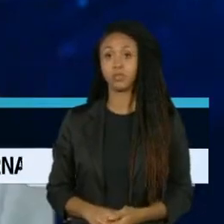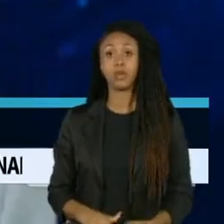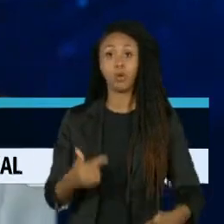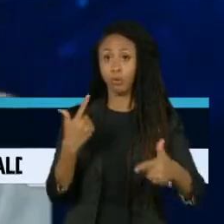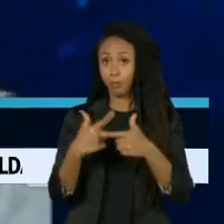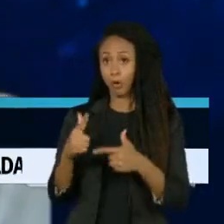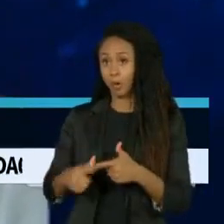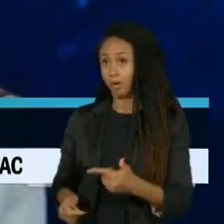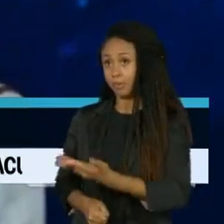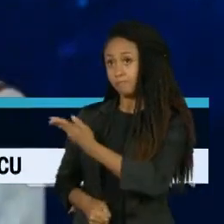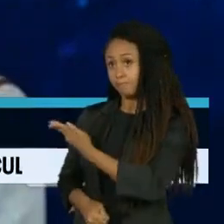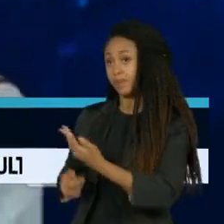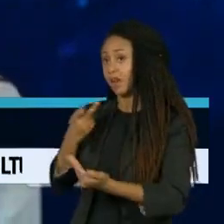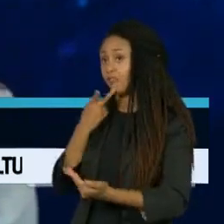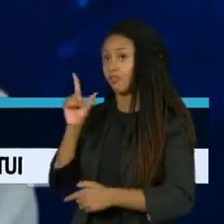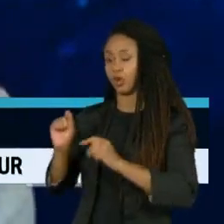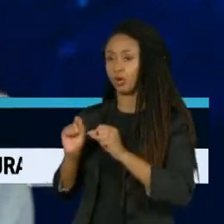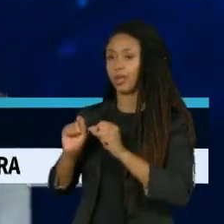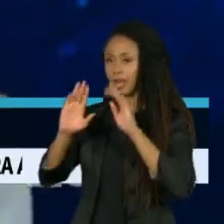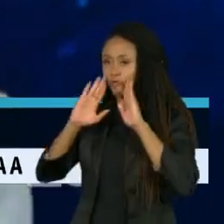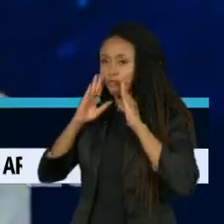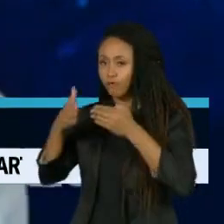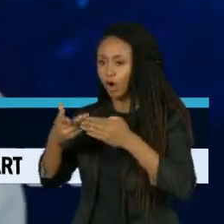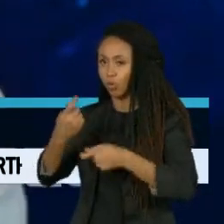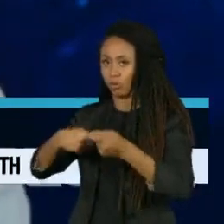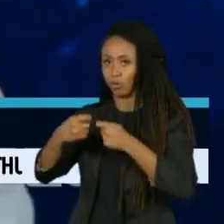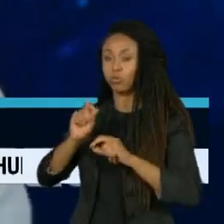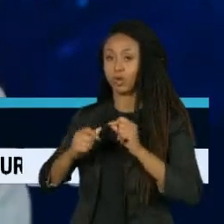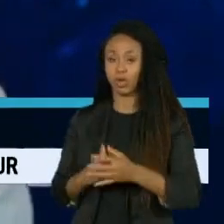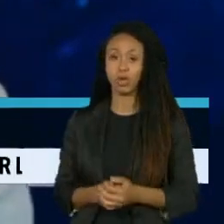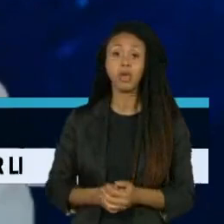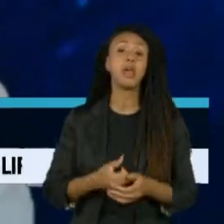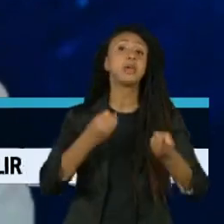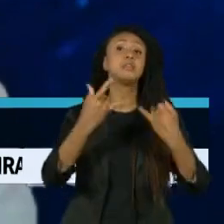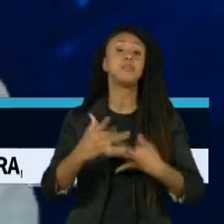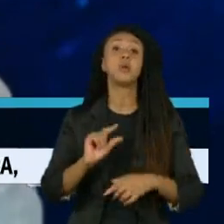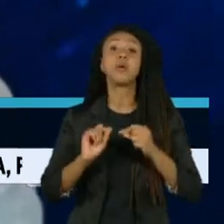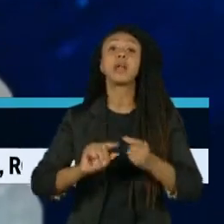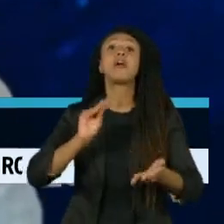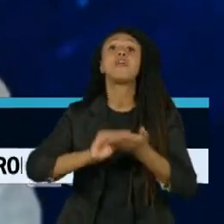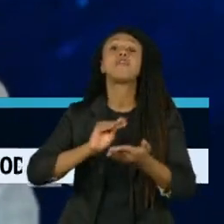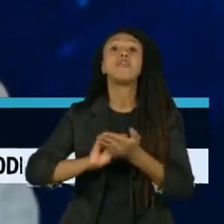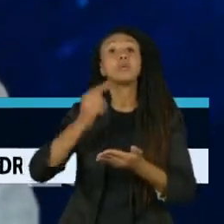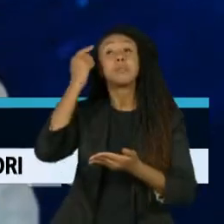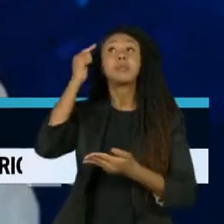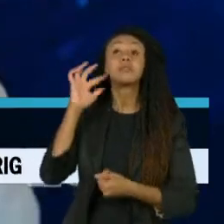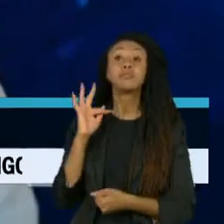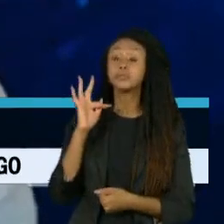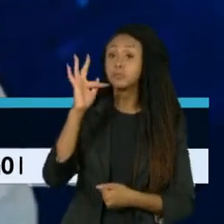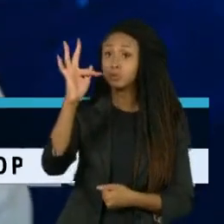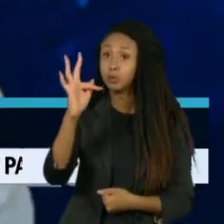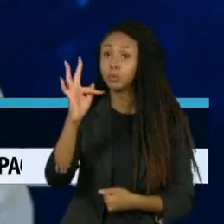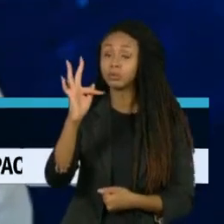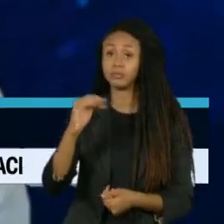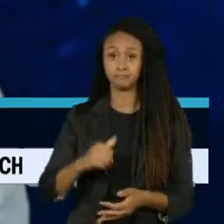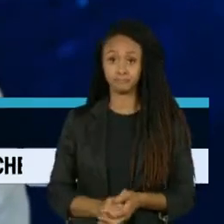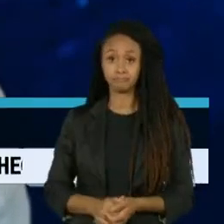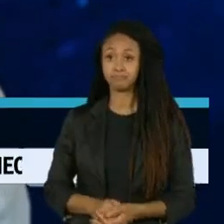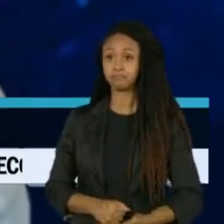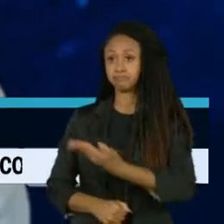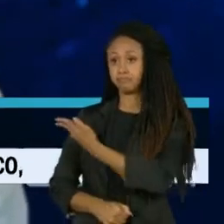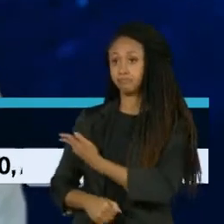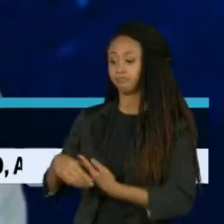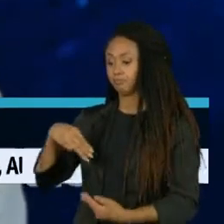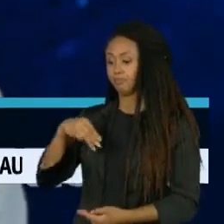Para a representante do Fórum Econômico Mundial, o problema é a falta de uma visão de longo prazo. Marisol Argueta diz que, para